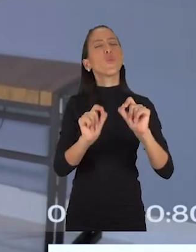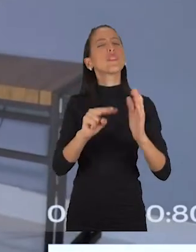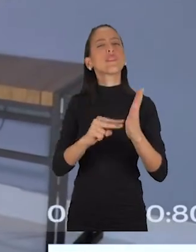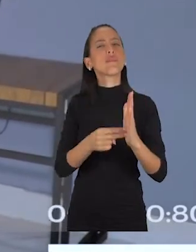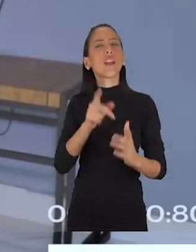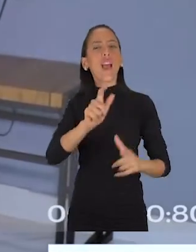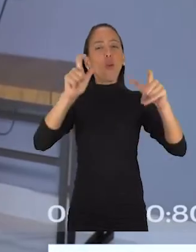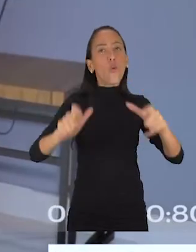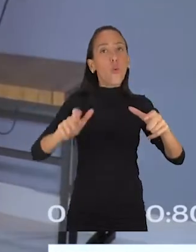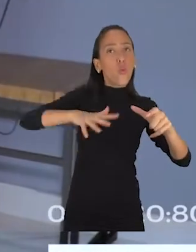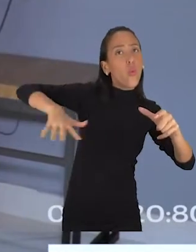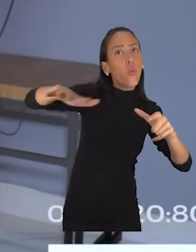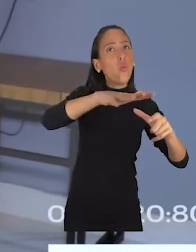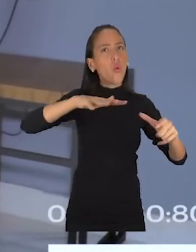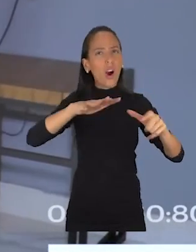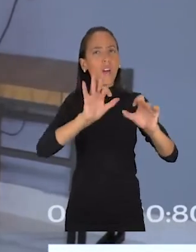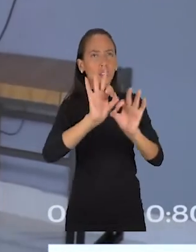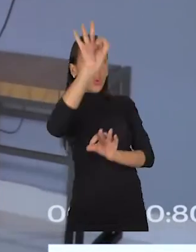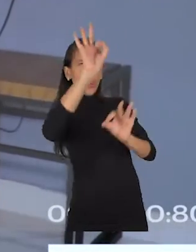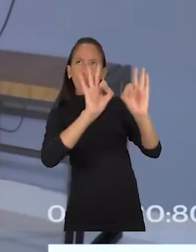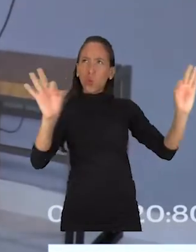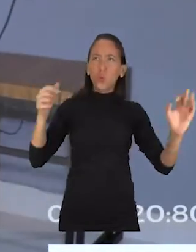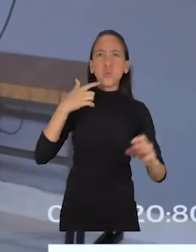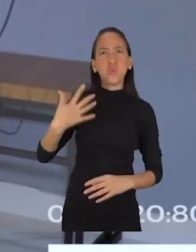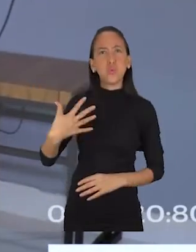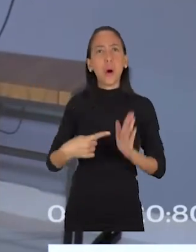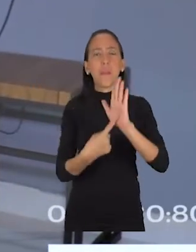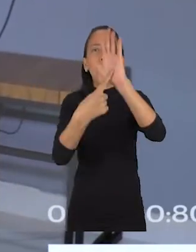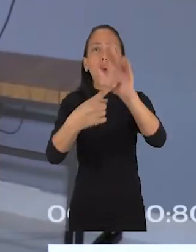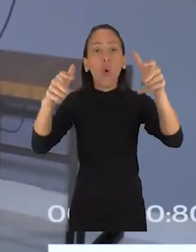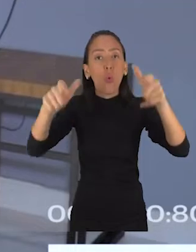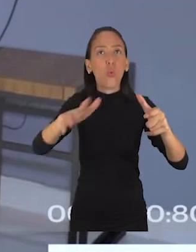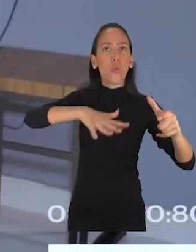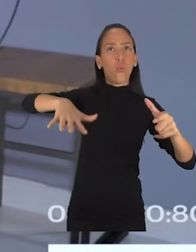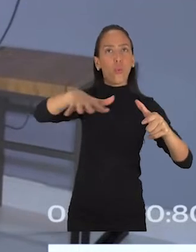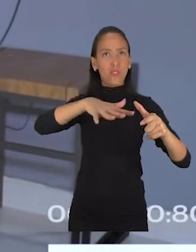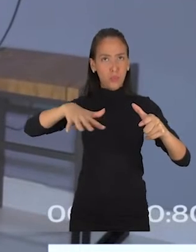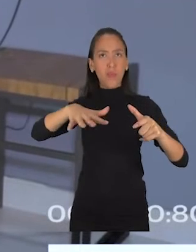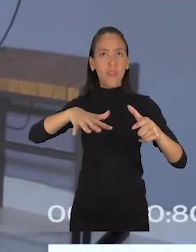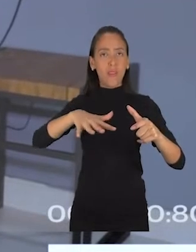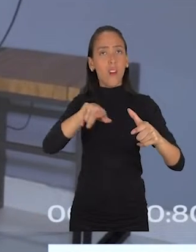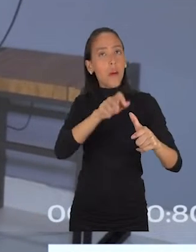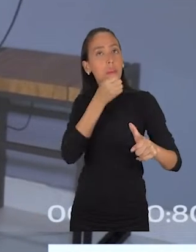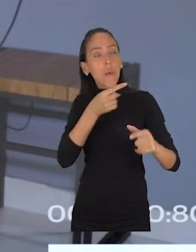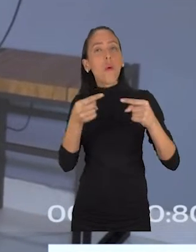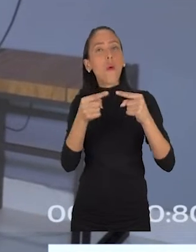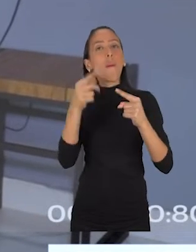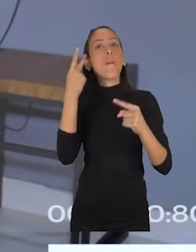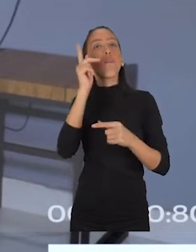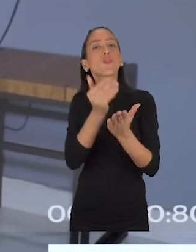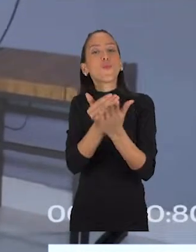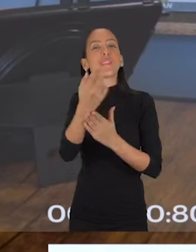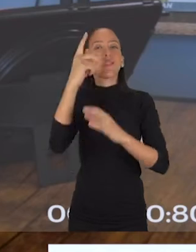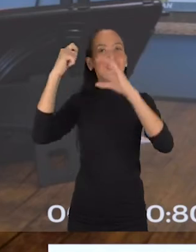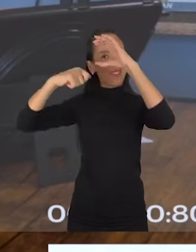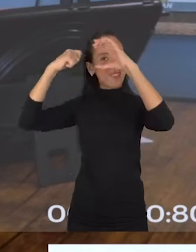ambientação. ele é mais largo mesmo, ele mostra o ambiente todo, ele apresenta o local. E é sempre um bom plano para você iniciar o seu